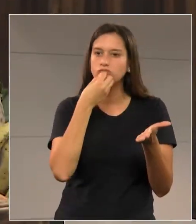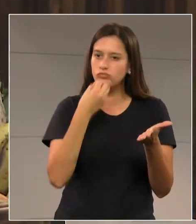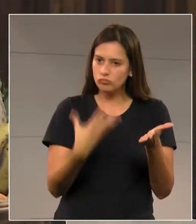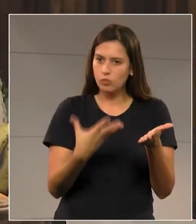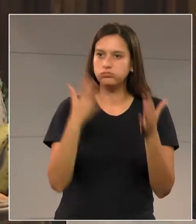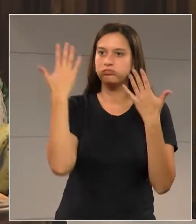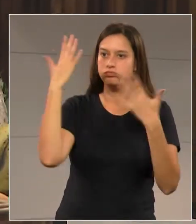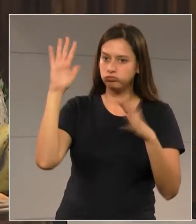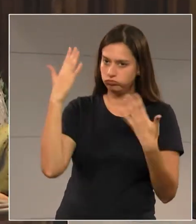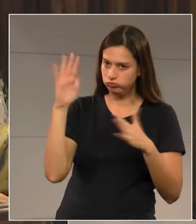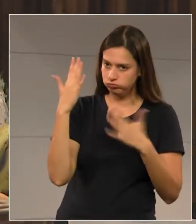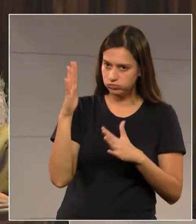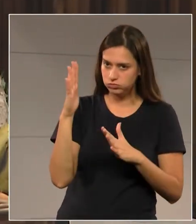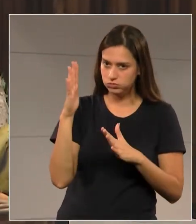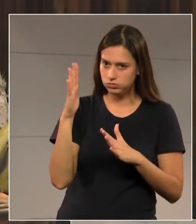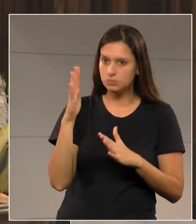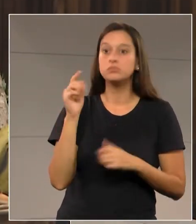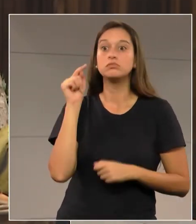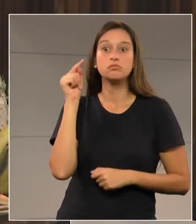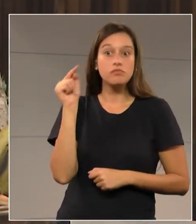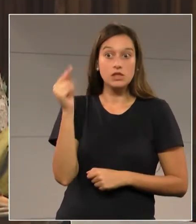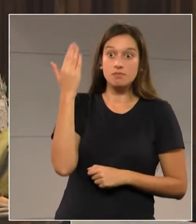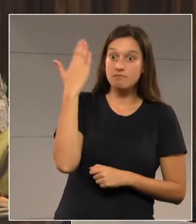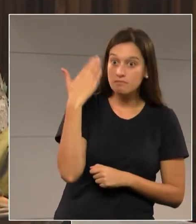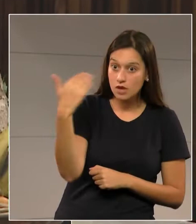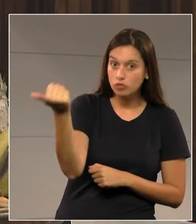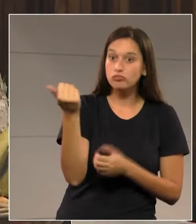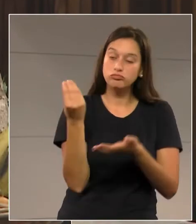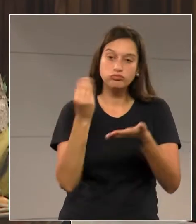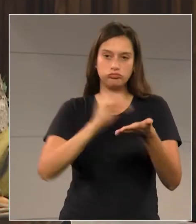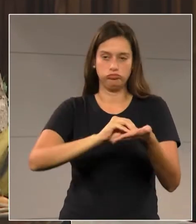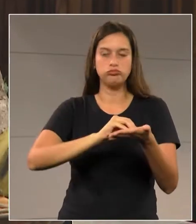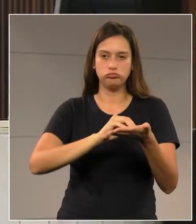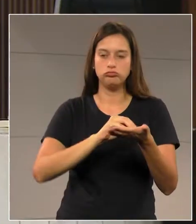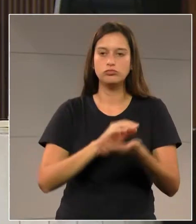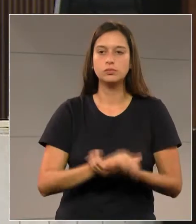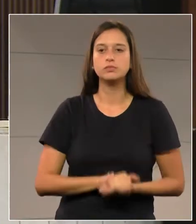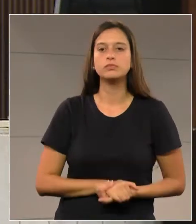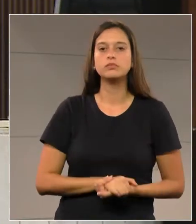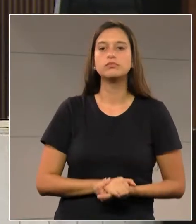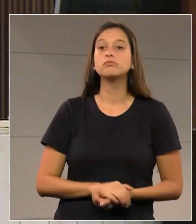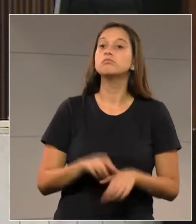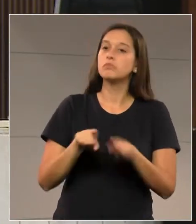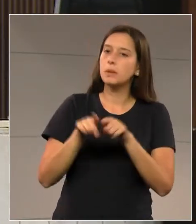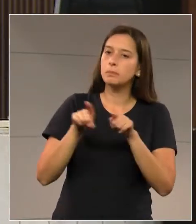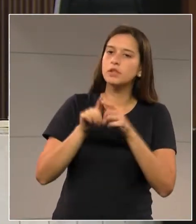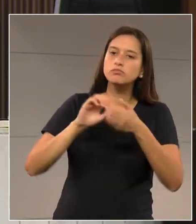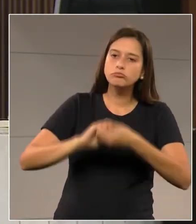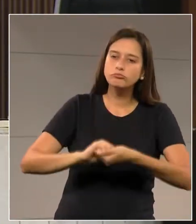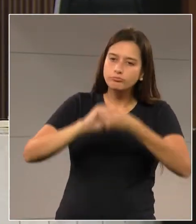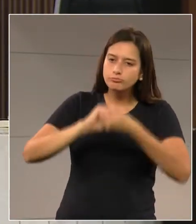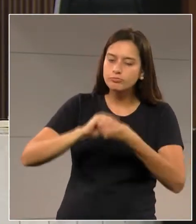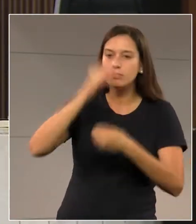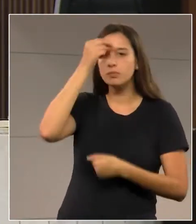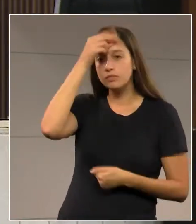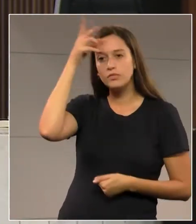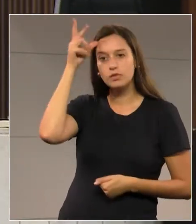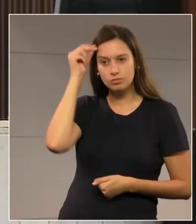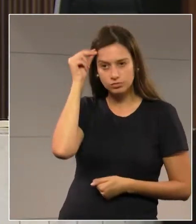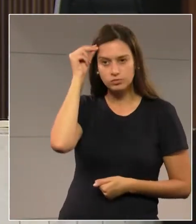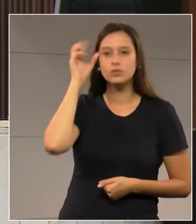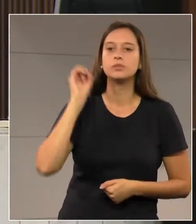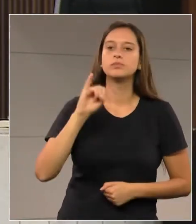e também cumprimentar aqui o prefeito de Planalto, o prefeito Inácio que está acompanhando a sessão nesta tarde.